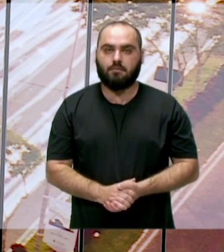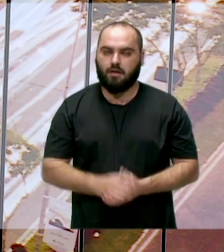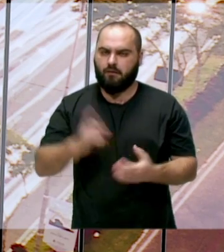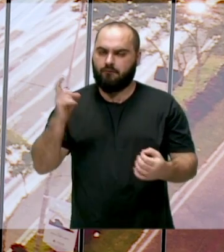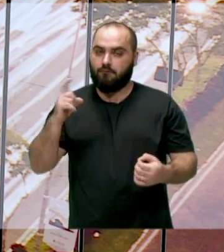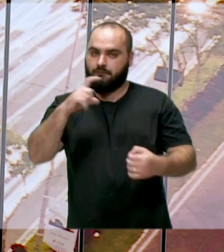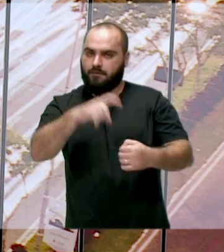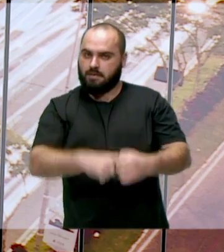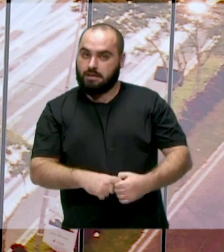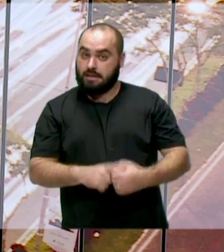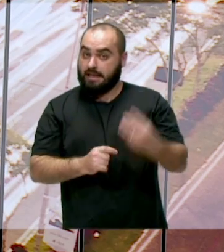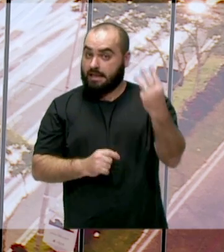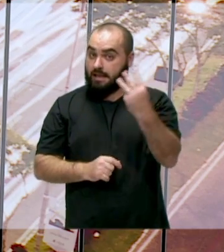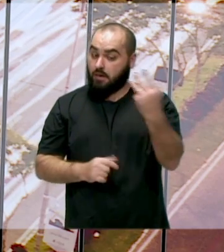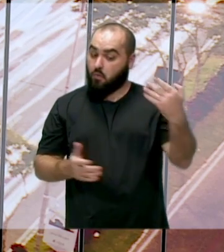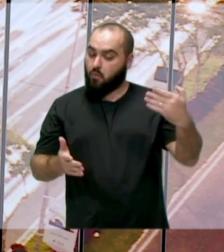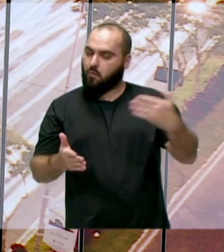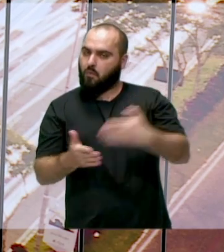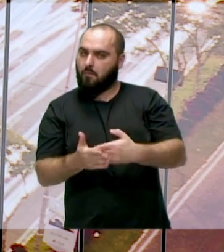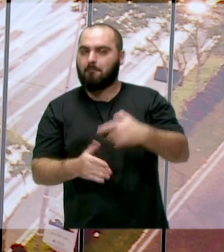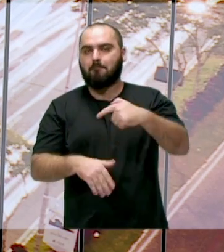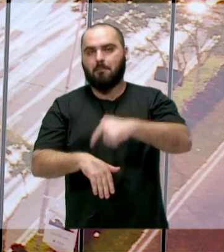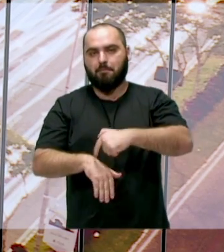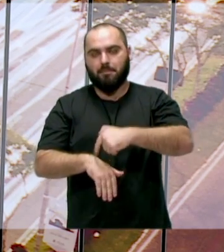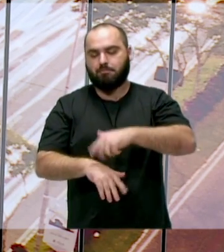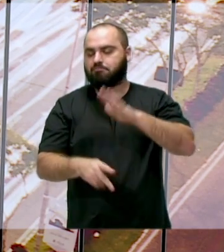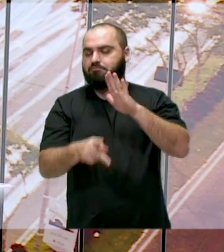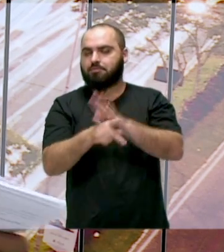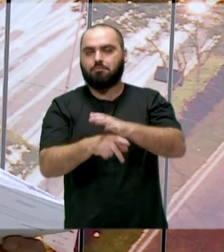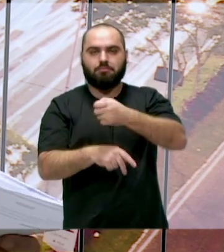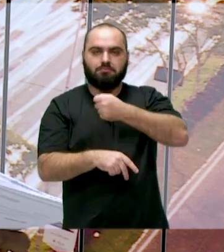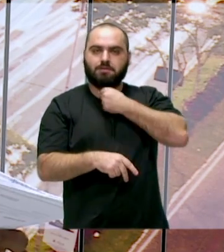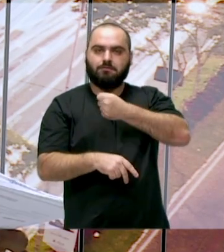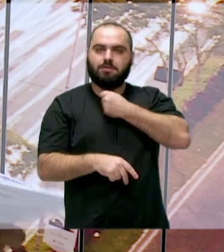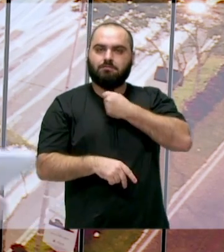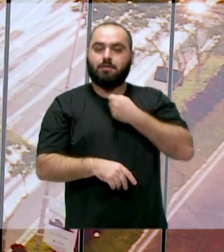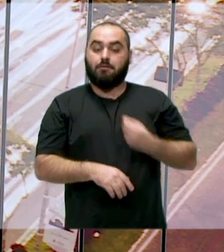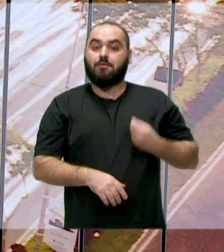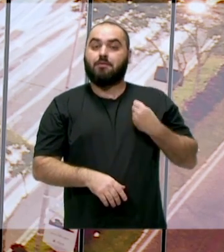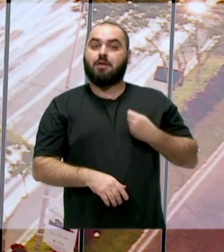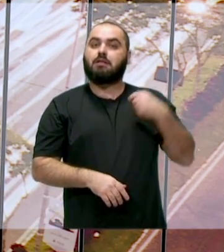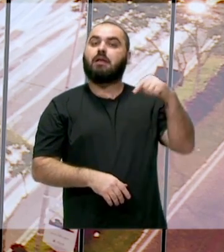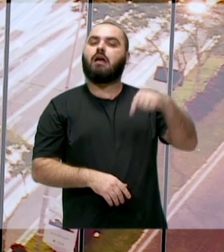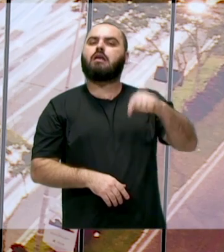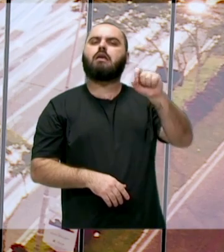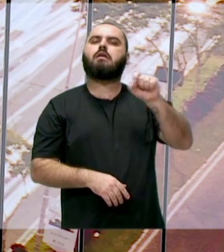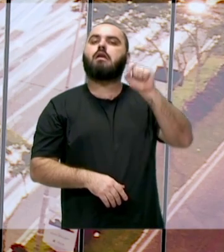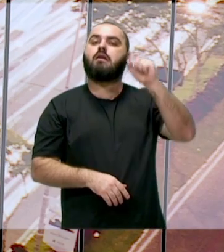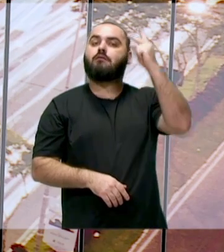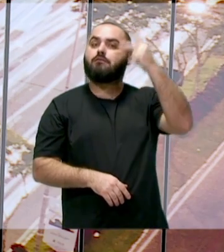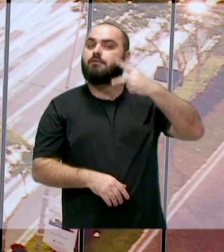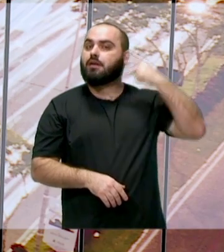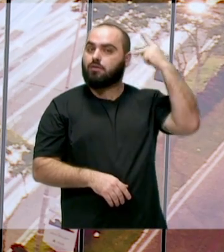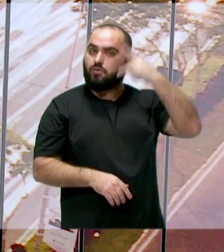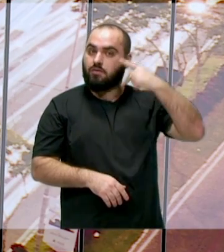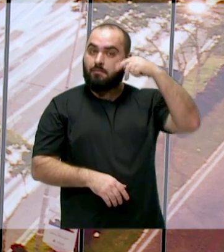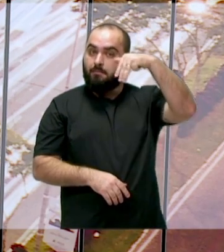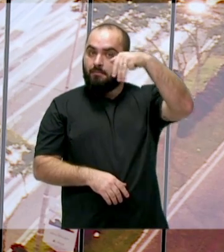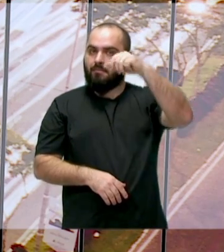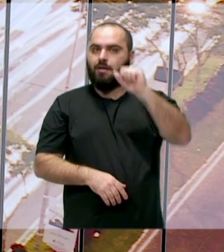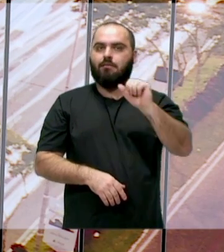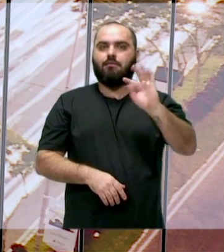Voltamos com o terceiro e último bloco do Fala Vereador. Hoje está aqui conosco no estúdio o vereador do PSDB,